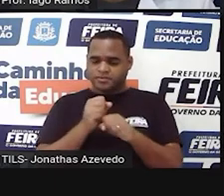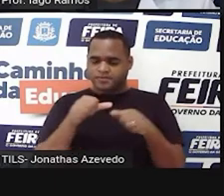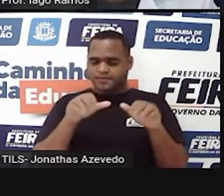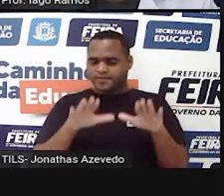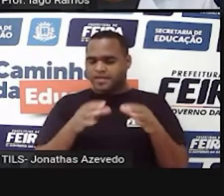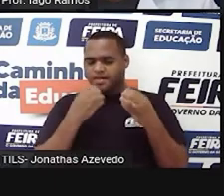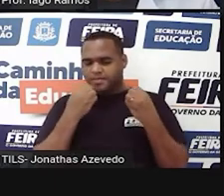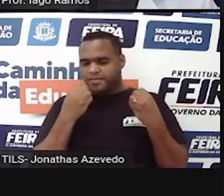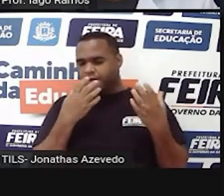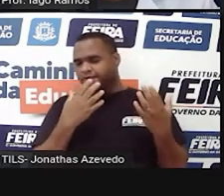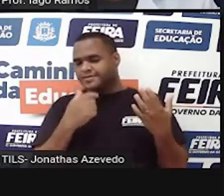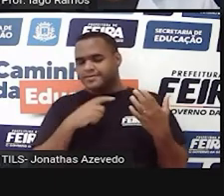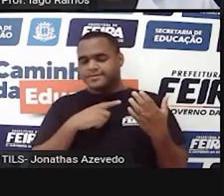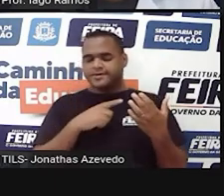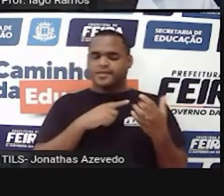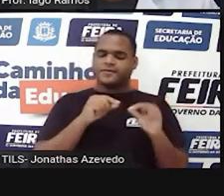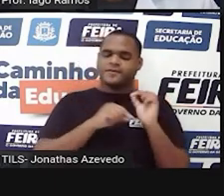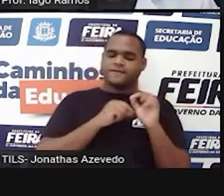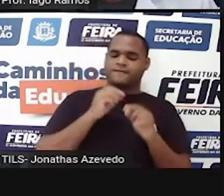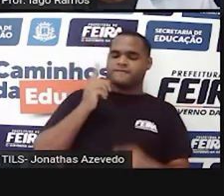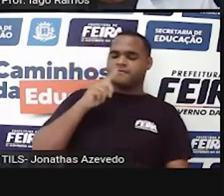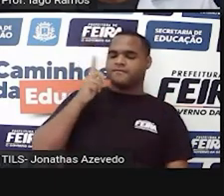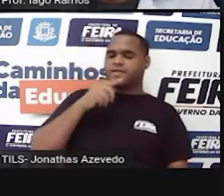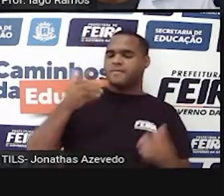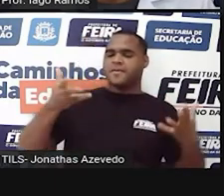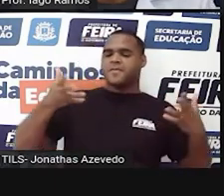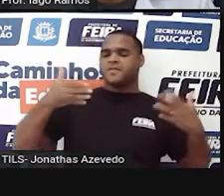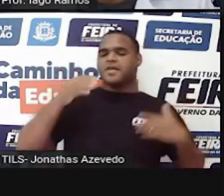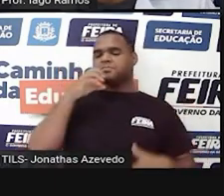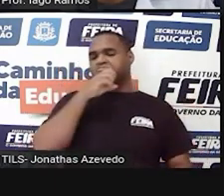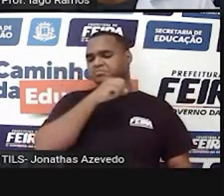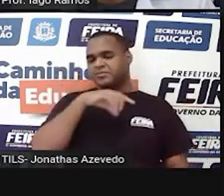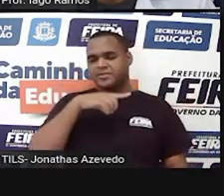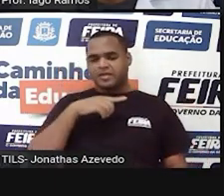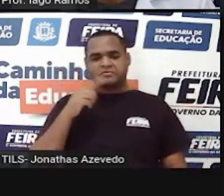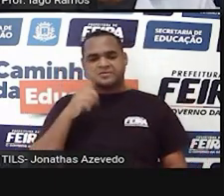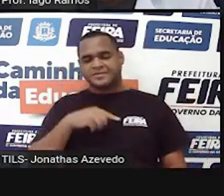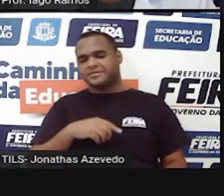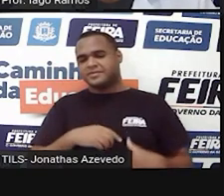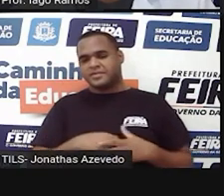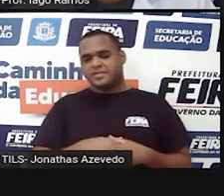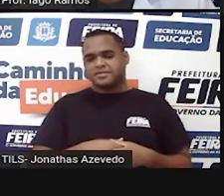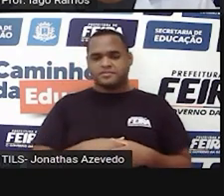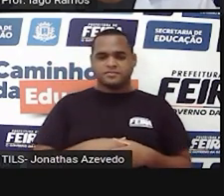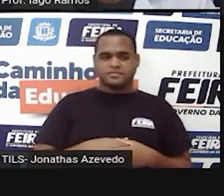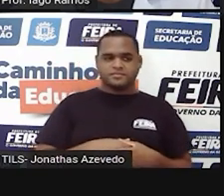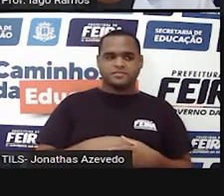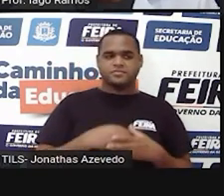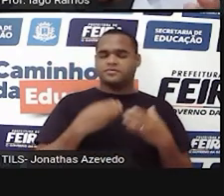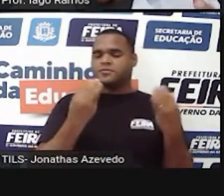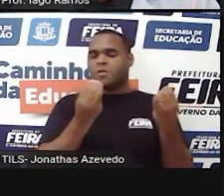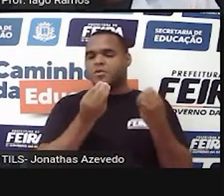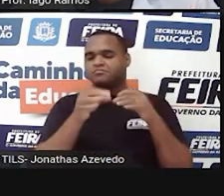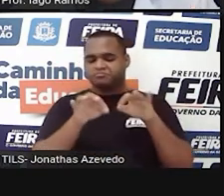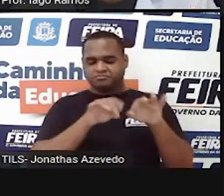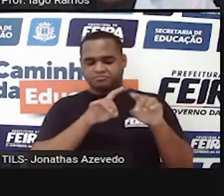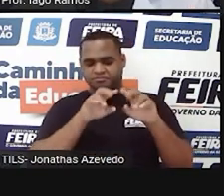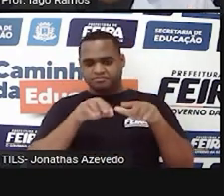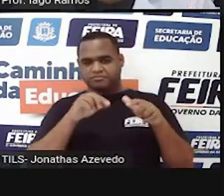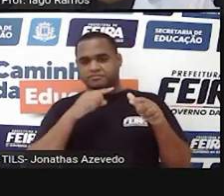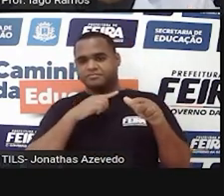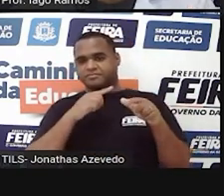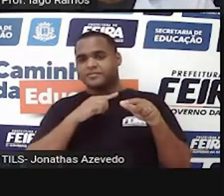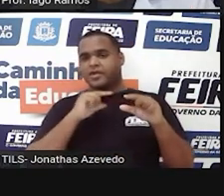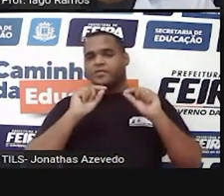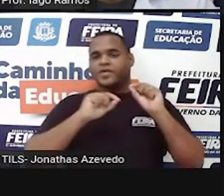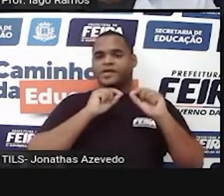cada vez mais, mais fera, mais rápido em fazer elas, tá bom? E como é que você vai praticar? Eu vou deixar para